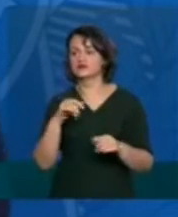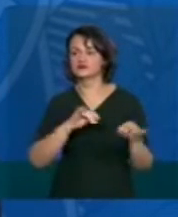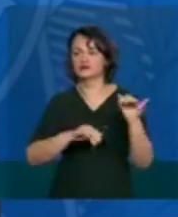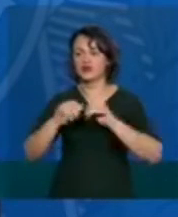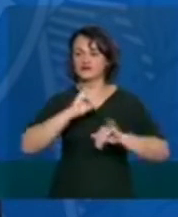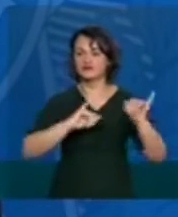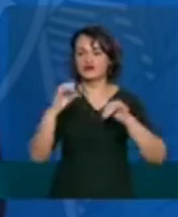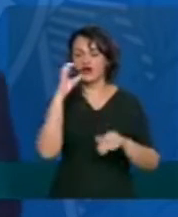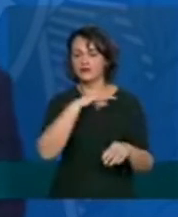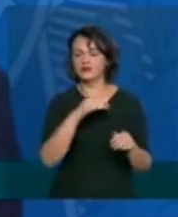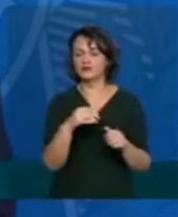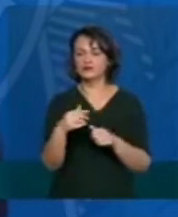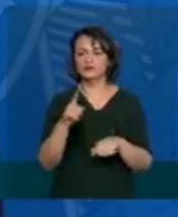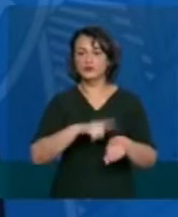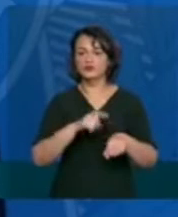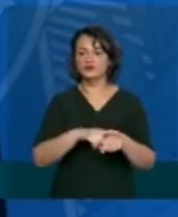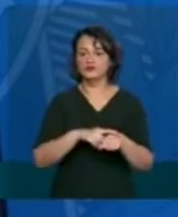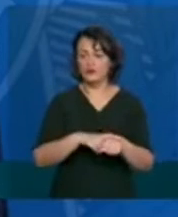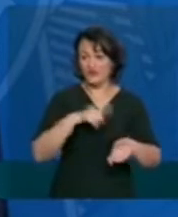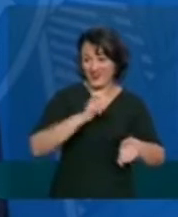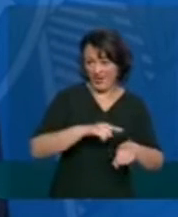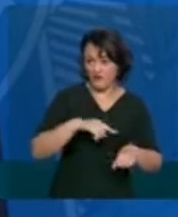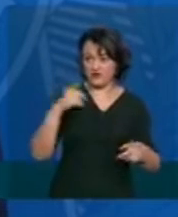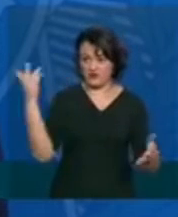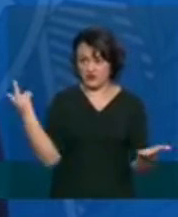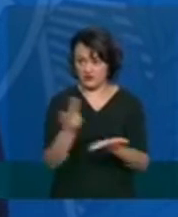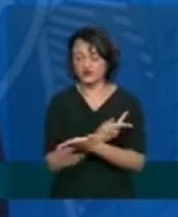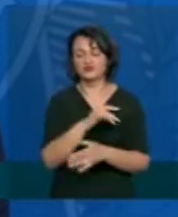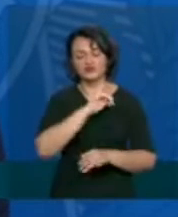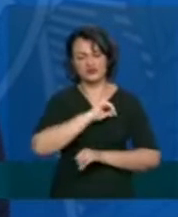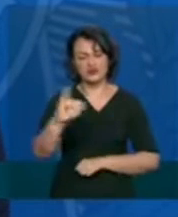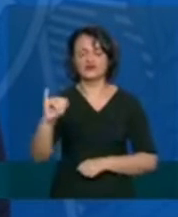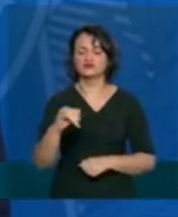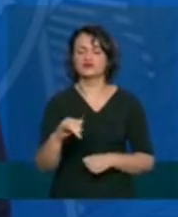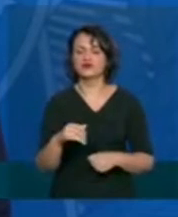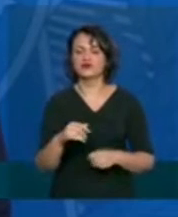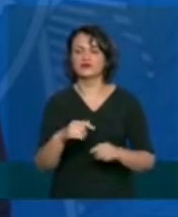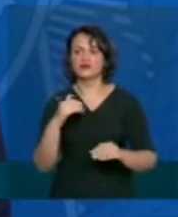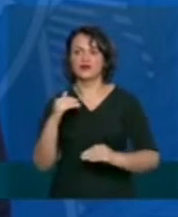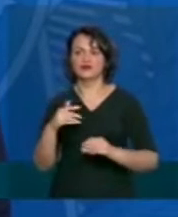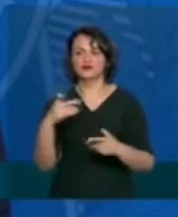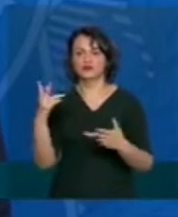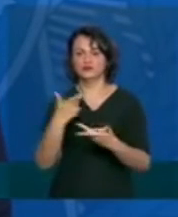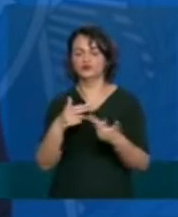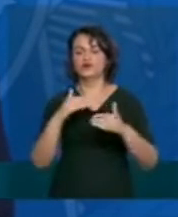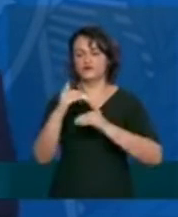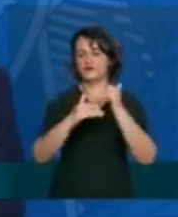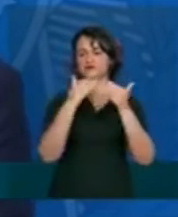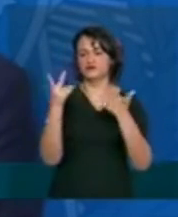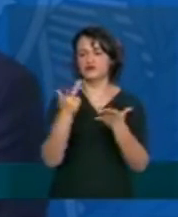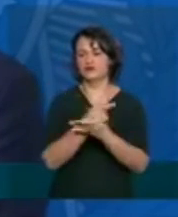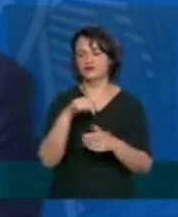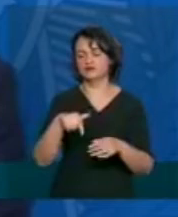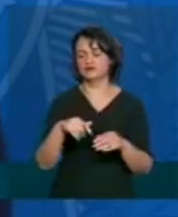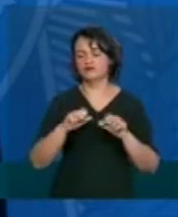identificando em tempo mais oportuno a tendência de evolução da pandemia no Brasil